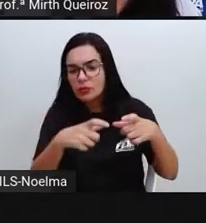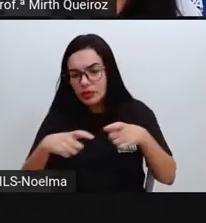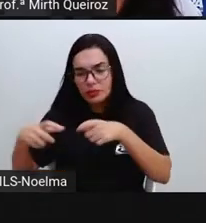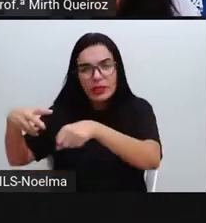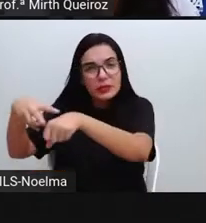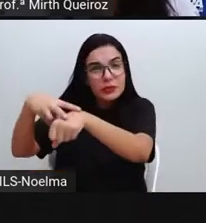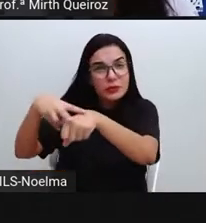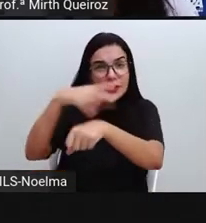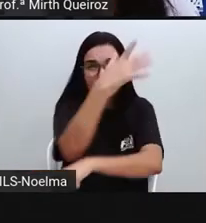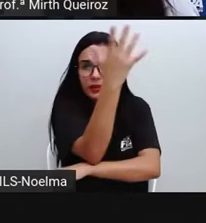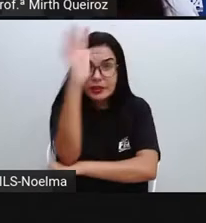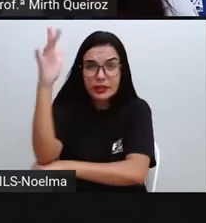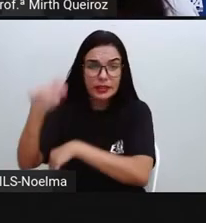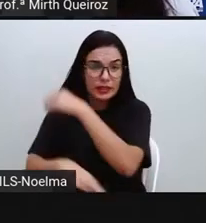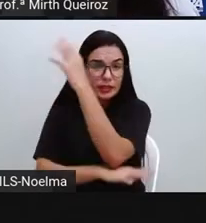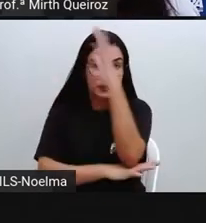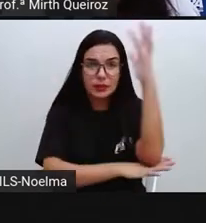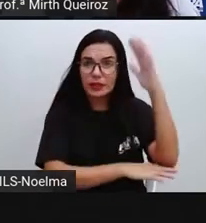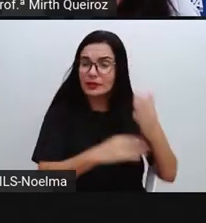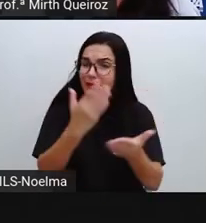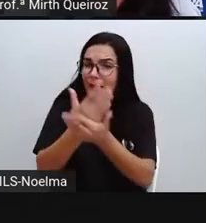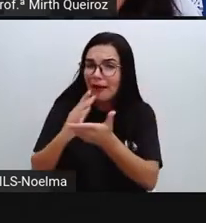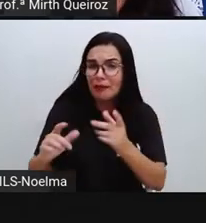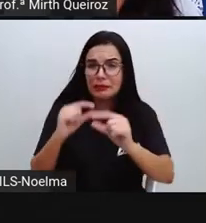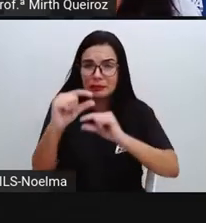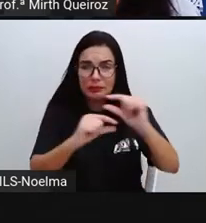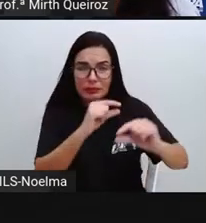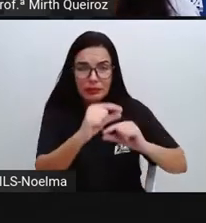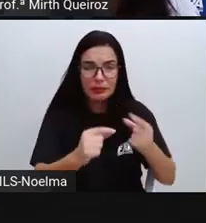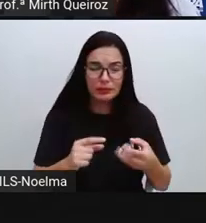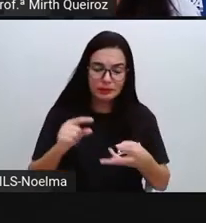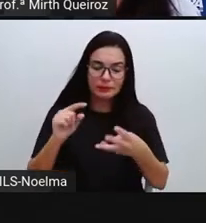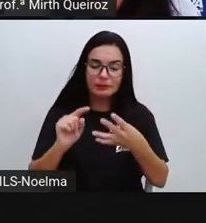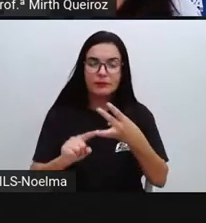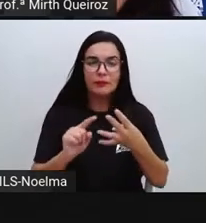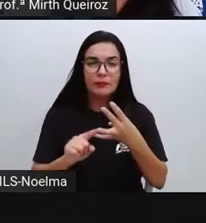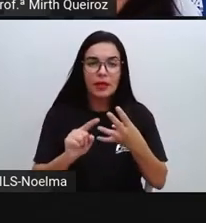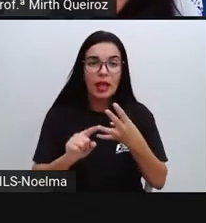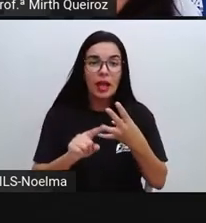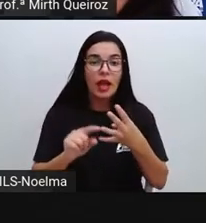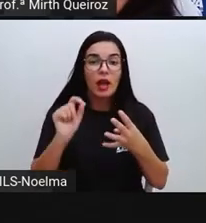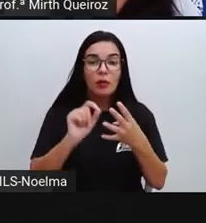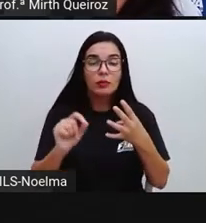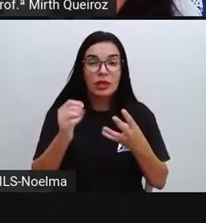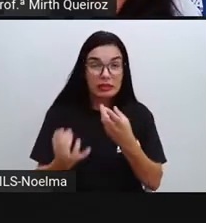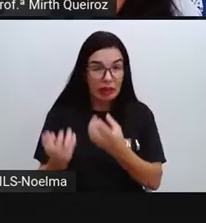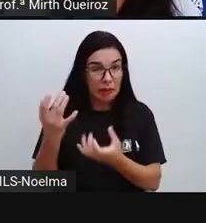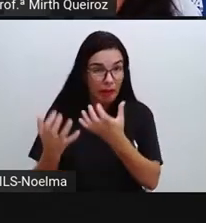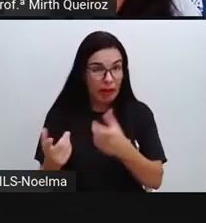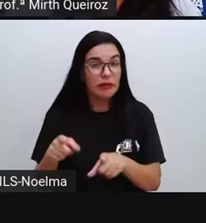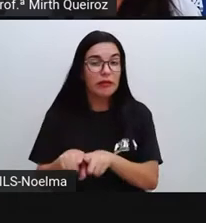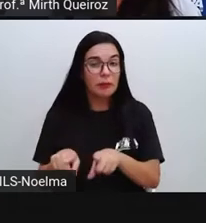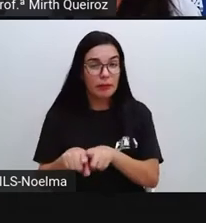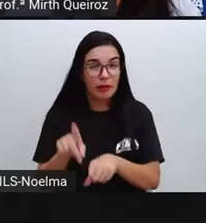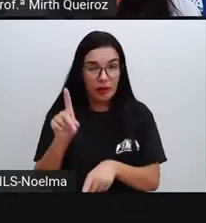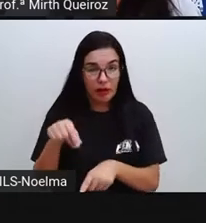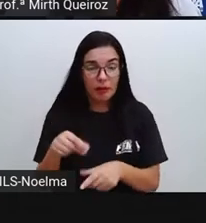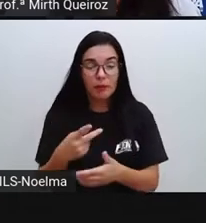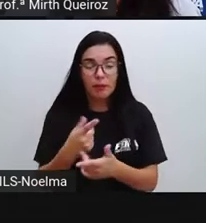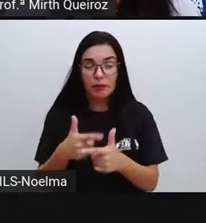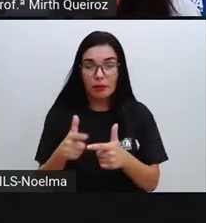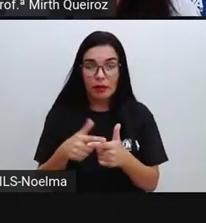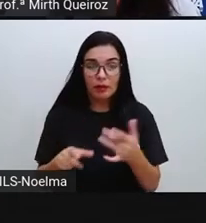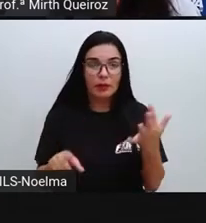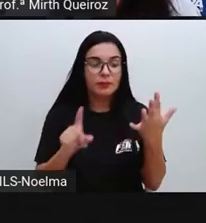aí, uma vez que estão sendo desmatados. As queimadas também causam problemas a esses espaços verdes.